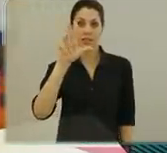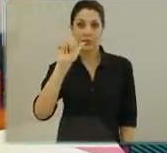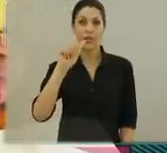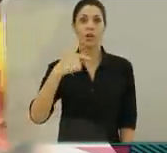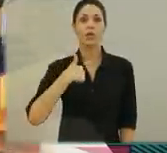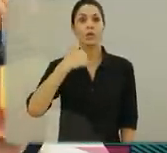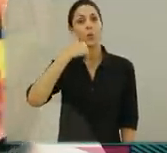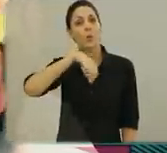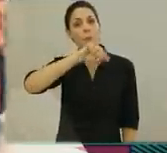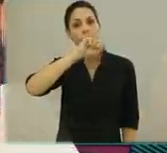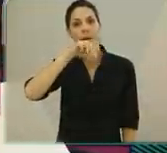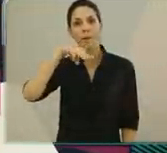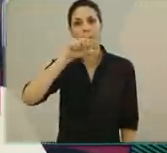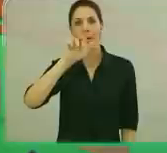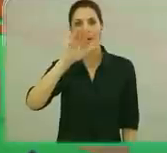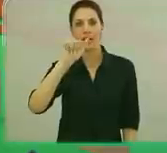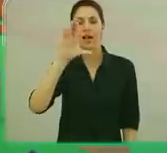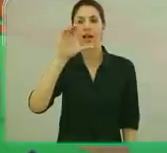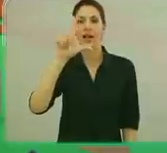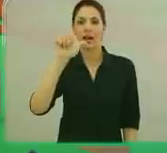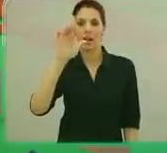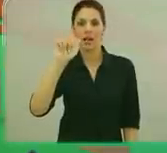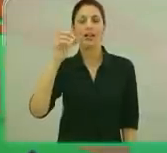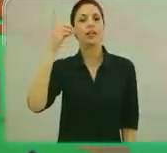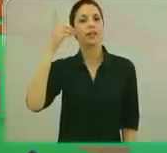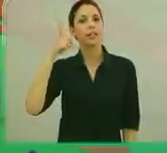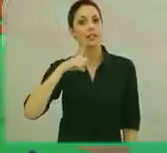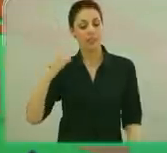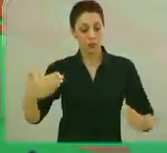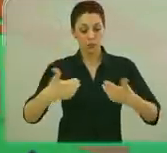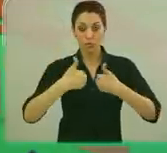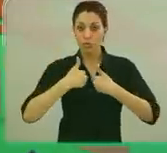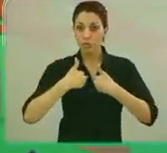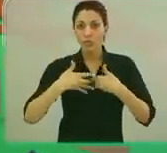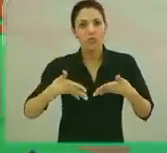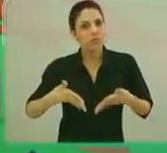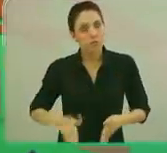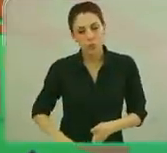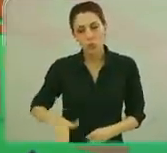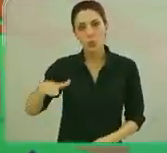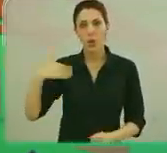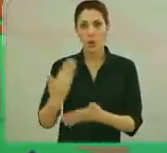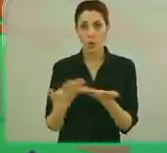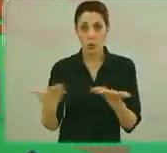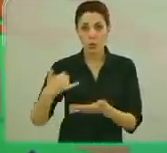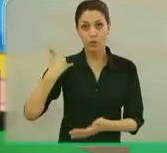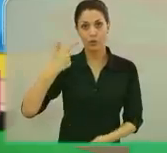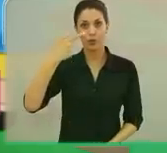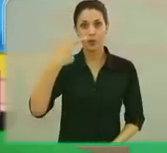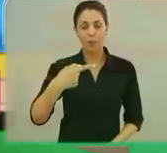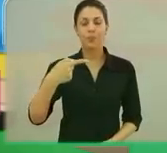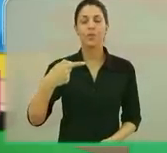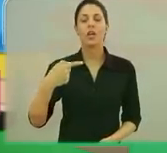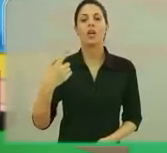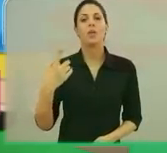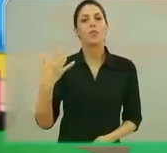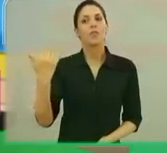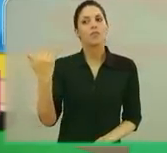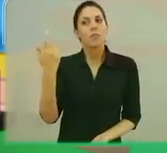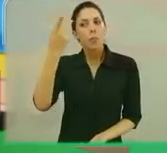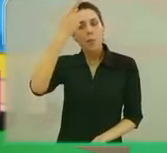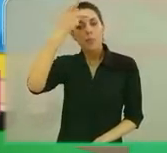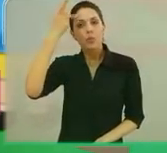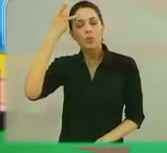sou Maria Clara. Maria Clara é autista, um dia que eu acho desde pequenininha, hoje ela tem 7 anos. Uma vez escutei uma